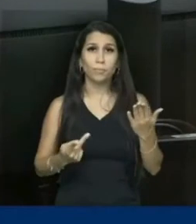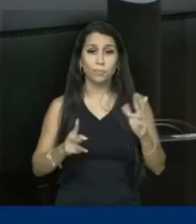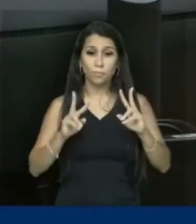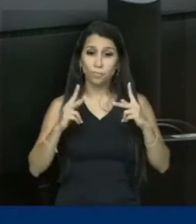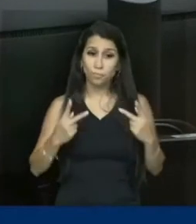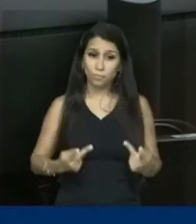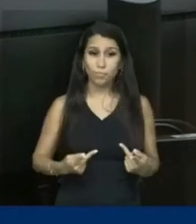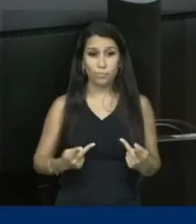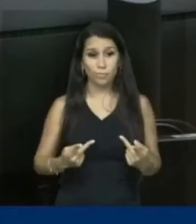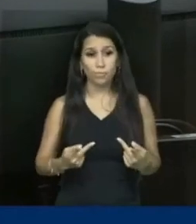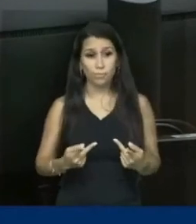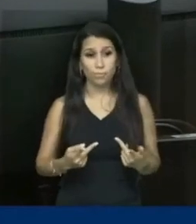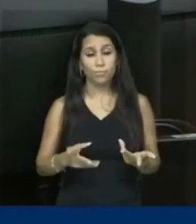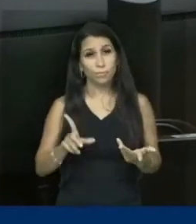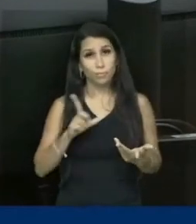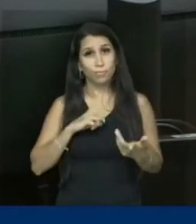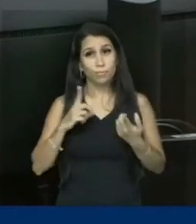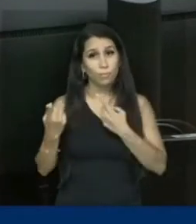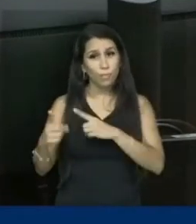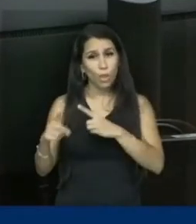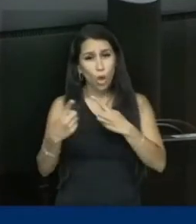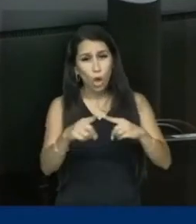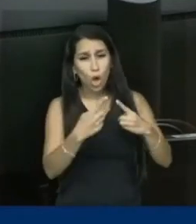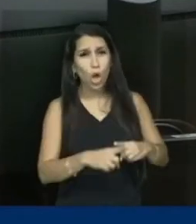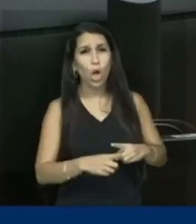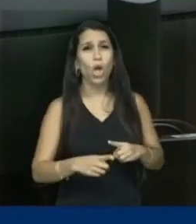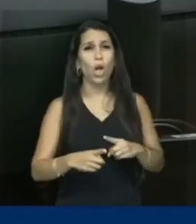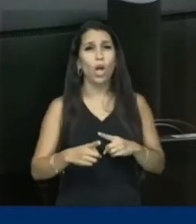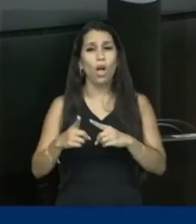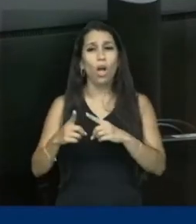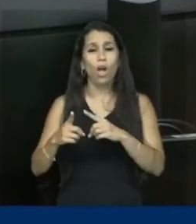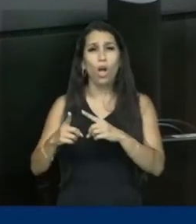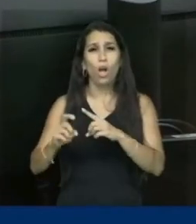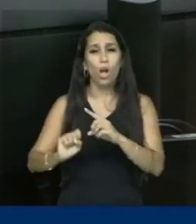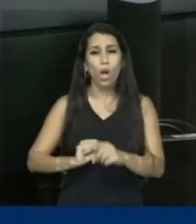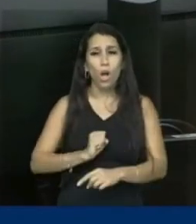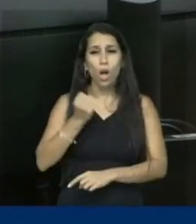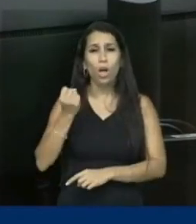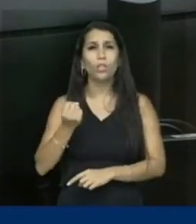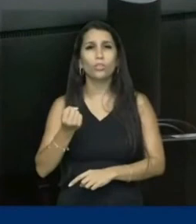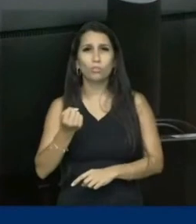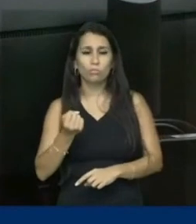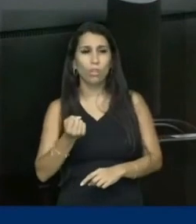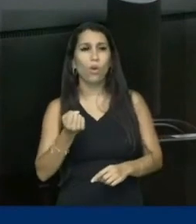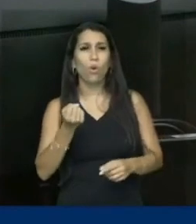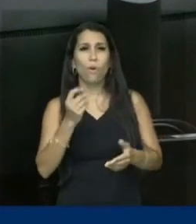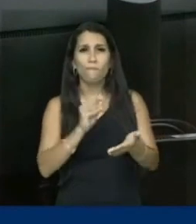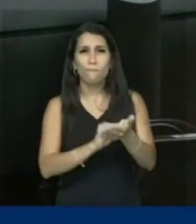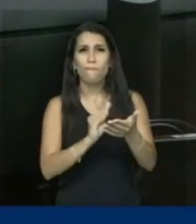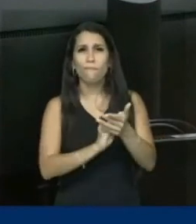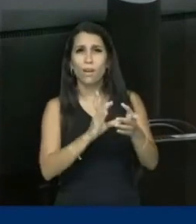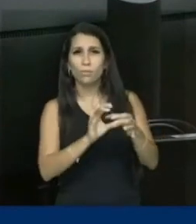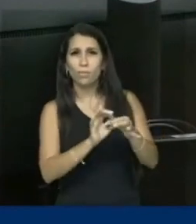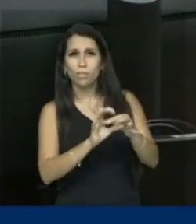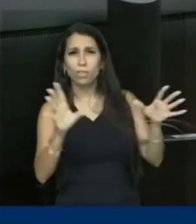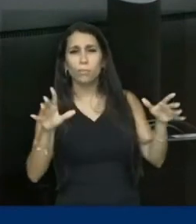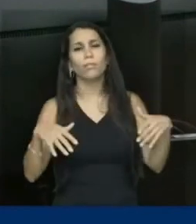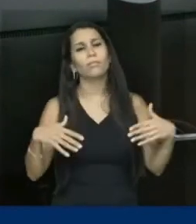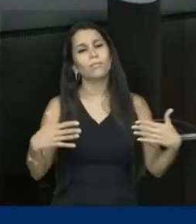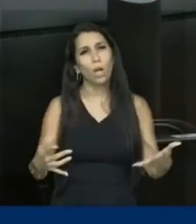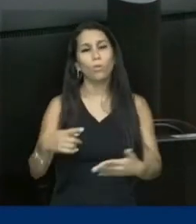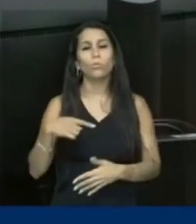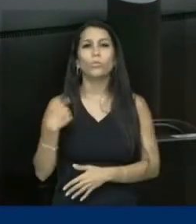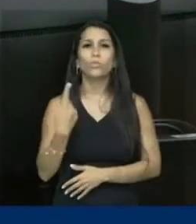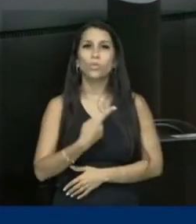que pressupõe liberdade, que pressupõe condição de sujeito. Então, portanto, nós queremos